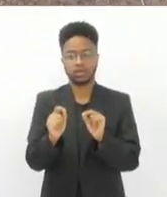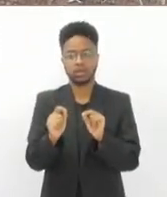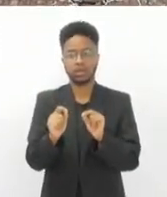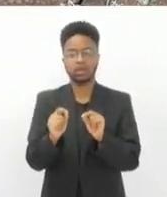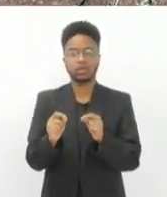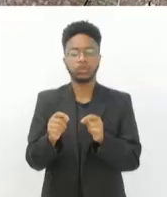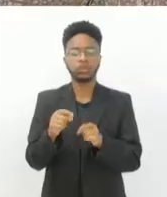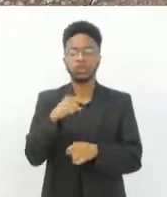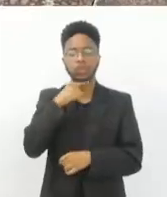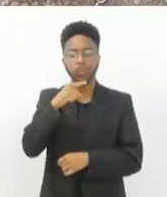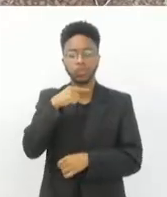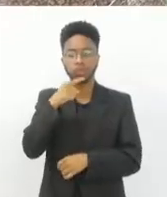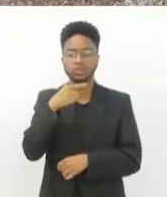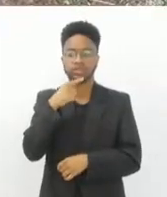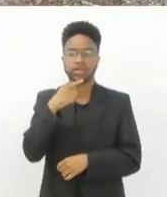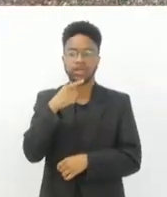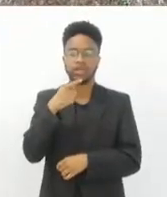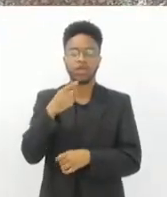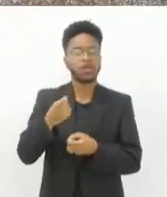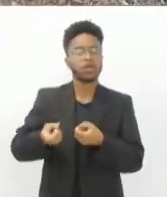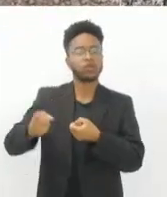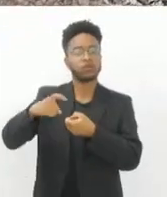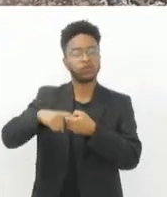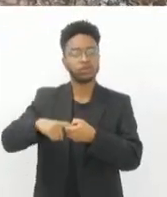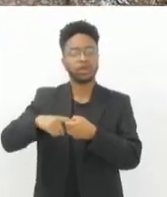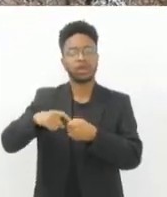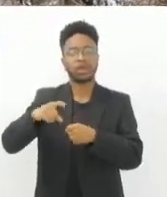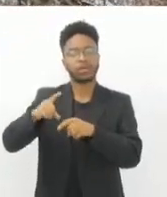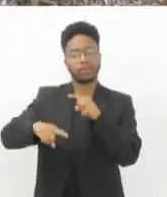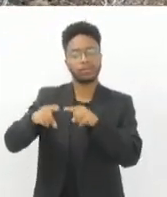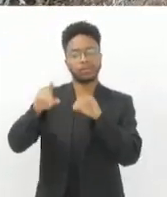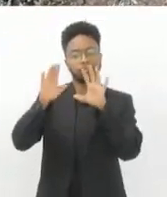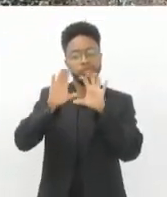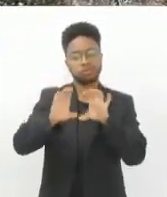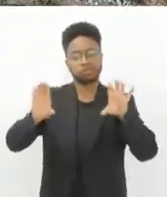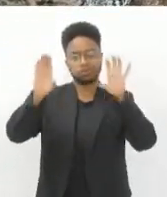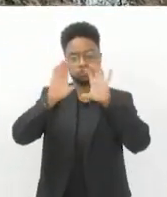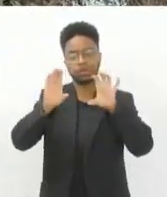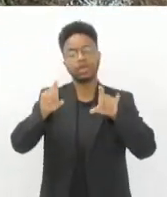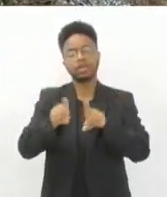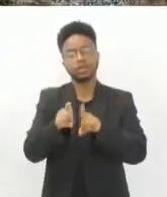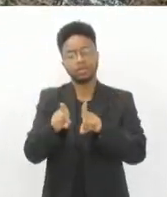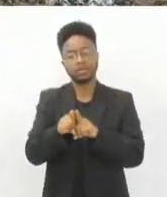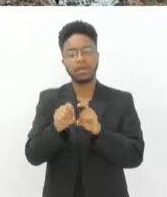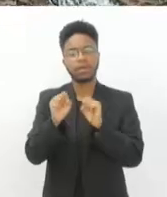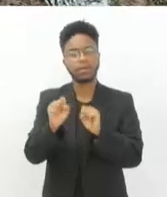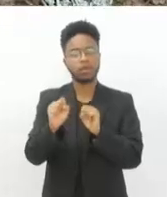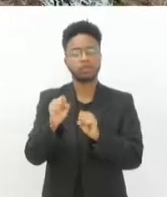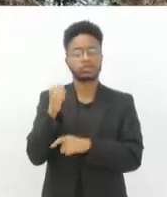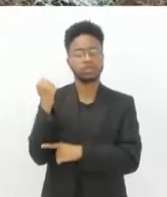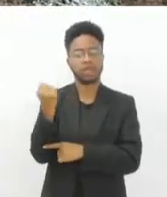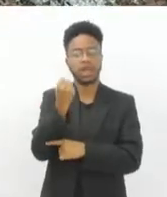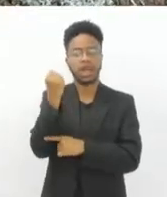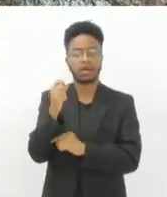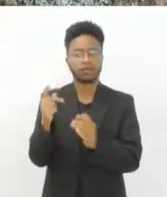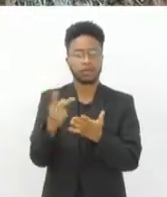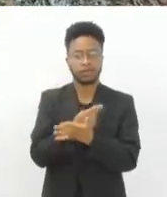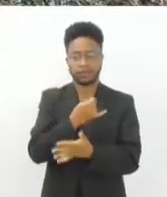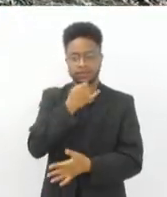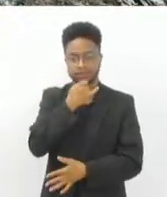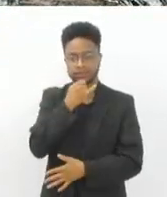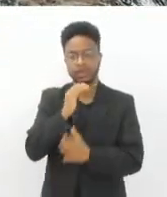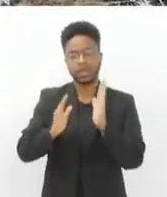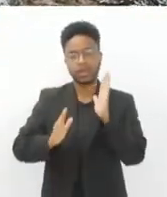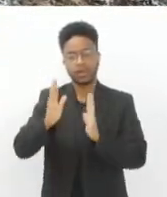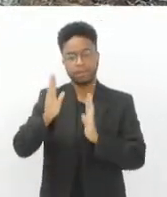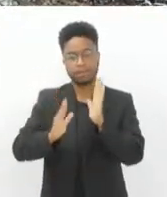úmida de poluentes na atmosfera, ou seja, que é a chuva que vai lavar a própria atmosfera. Nós podemos ter eventos mais críticos relacionados com períodos,